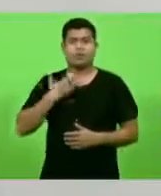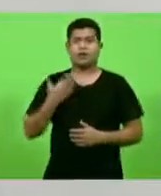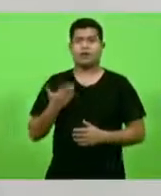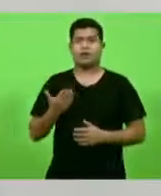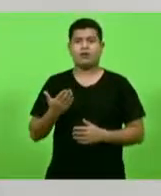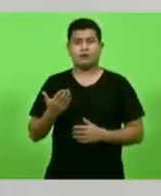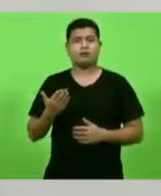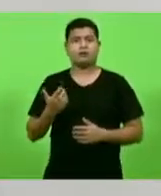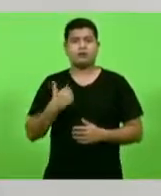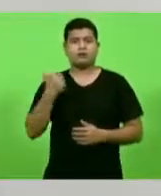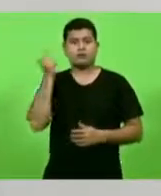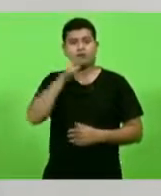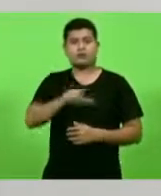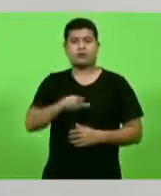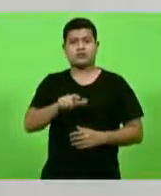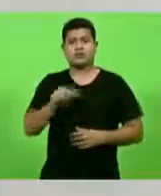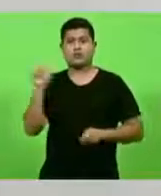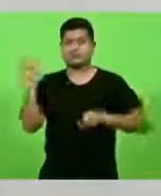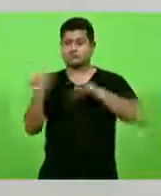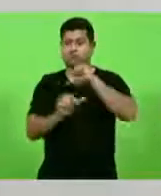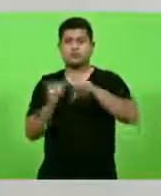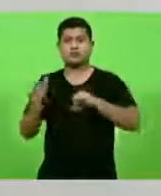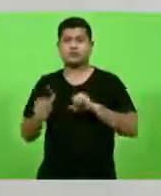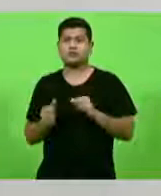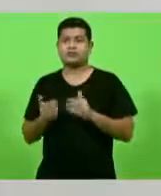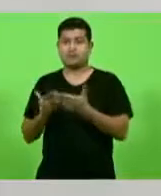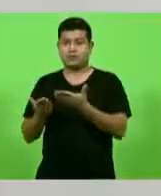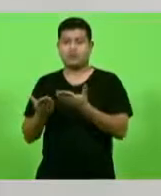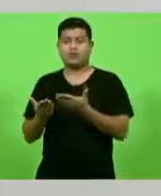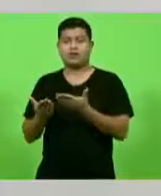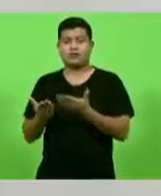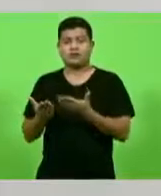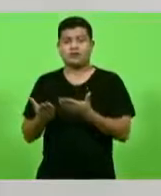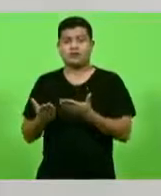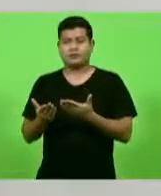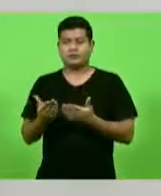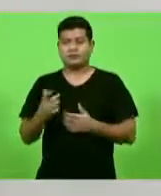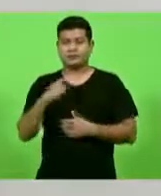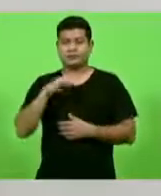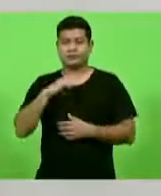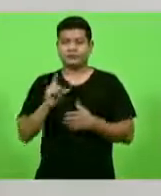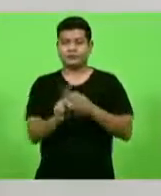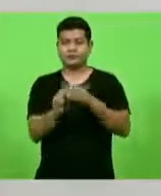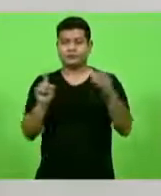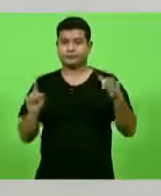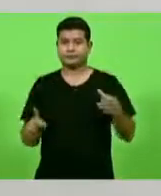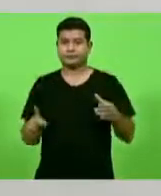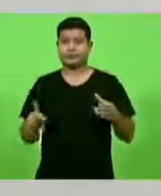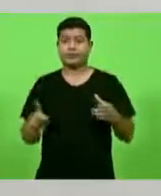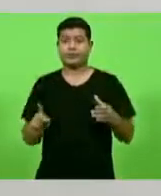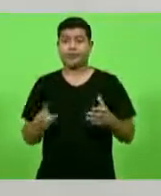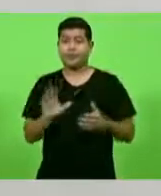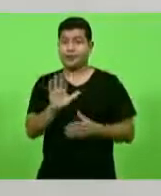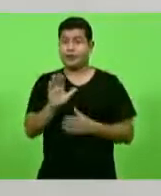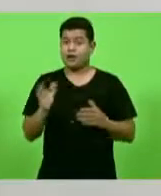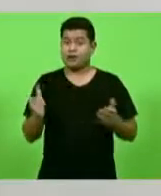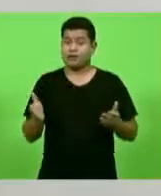reverter esse voto e conseguimos ter esse afastamento. Agora,